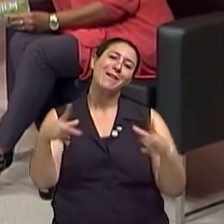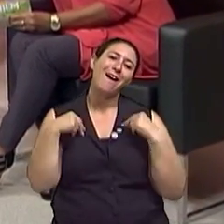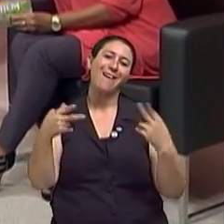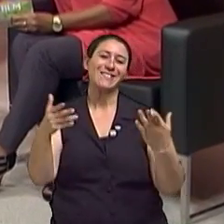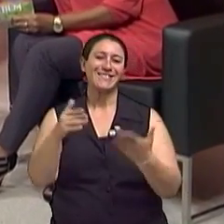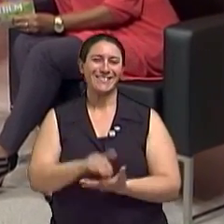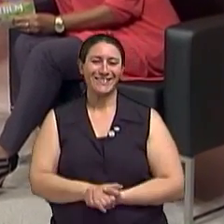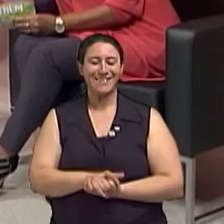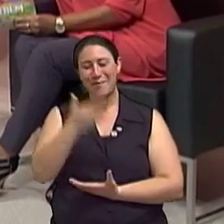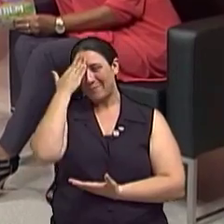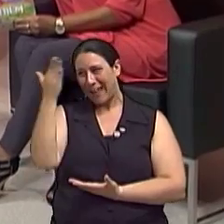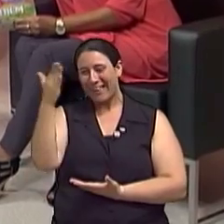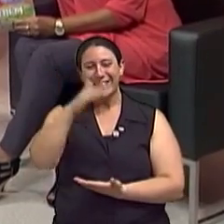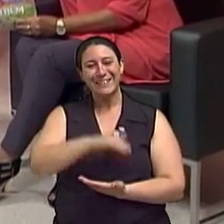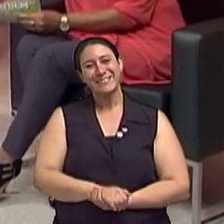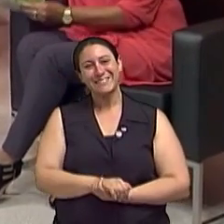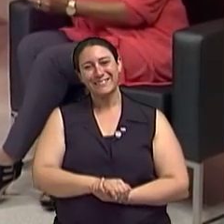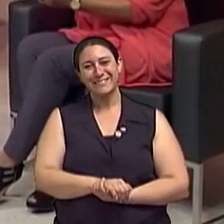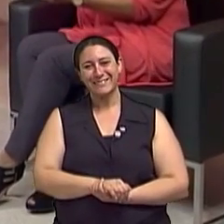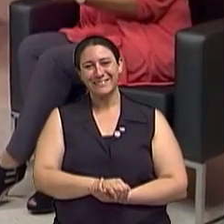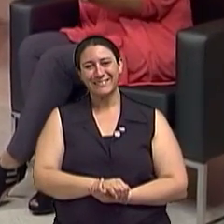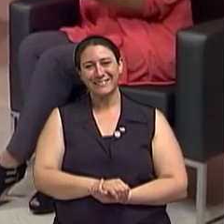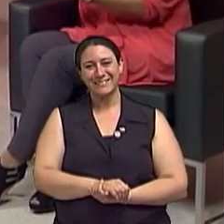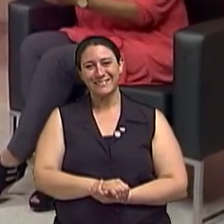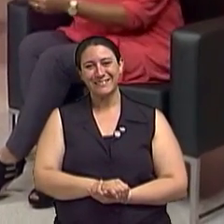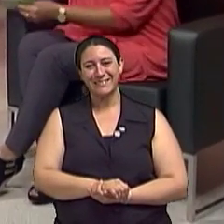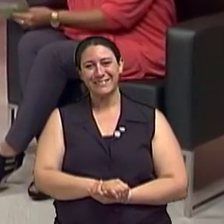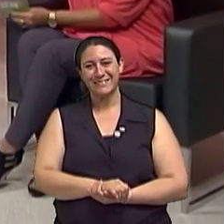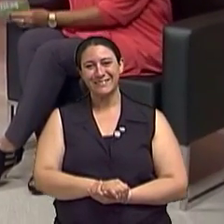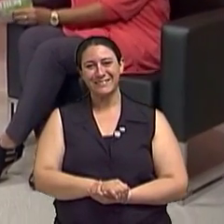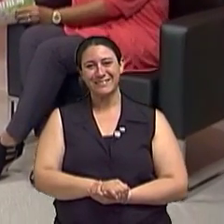merece. Obrigada, Terezinha. Obrigada, eu agradeço. Obrigada.